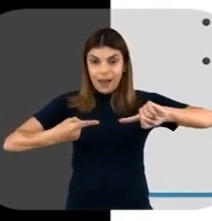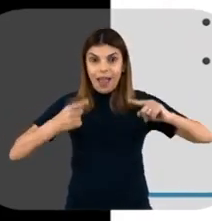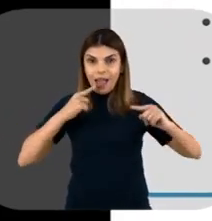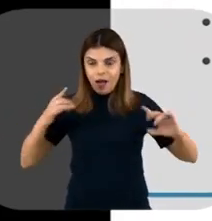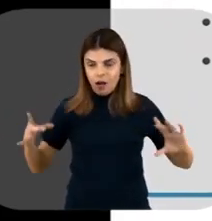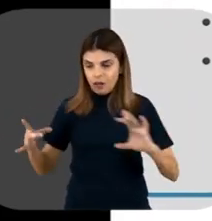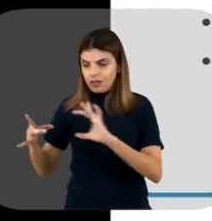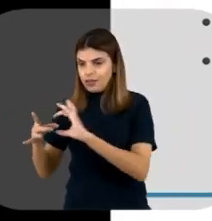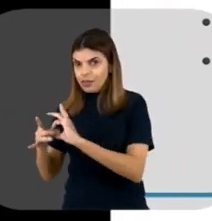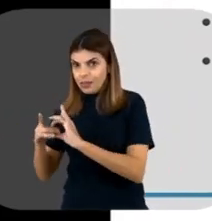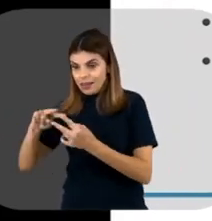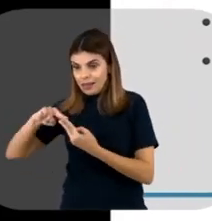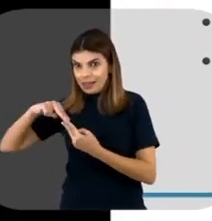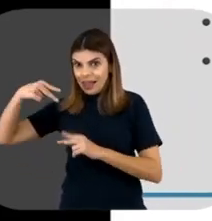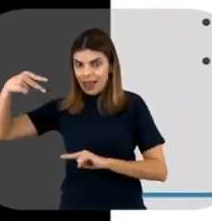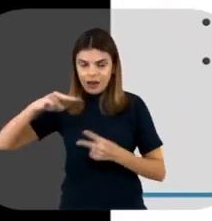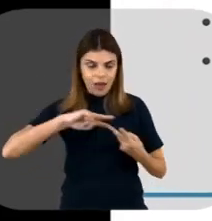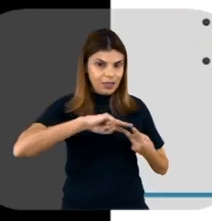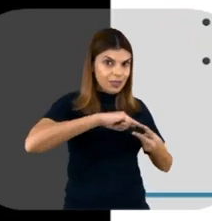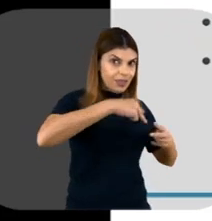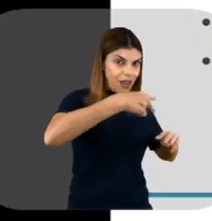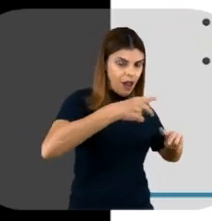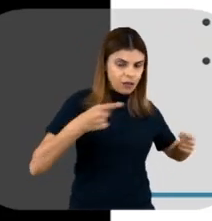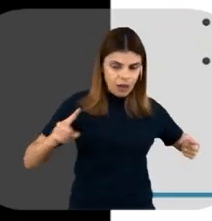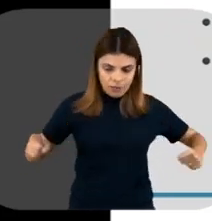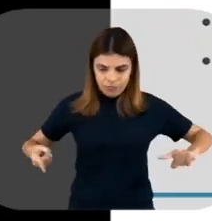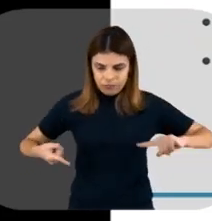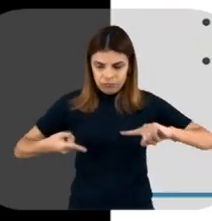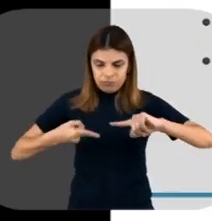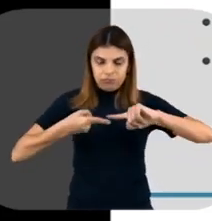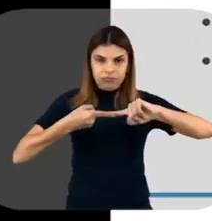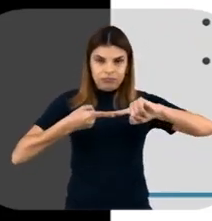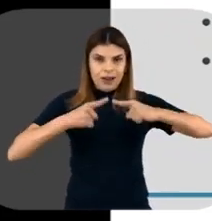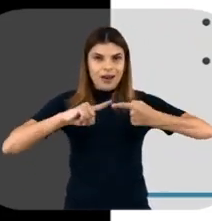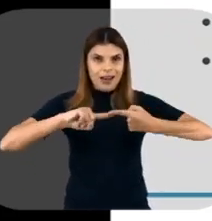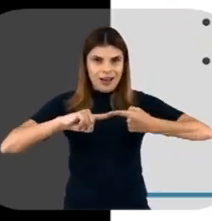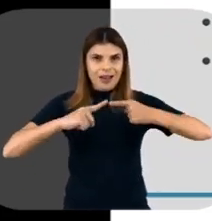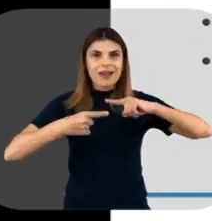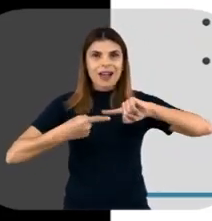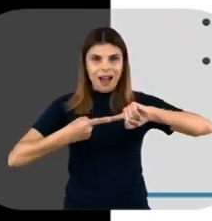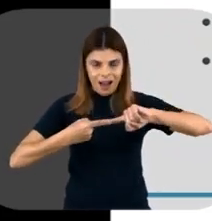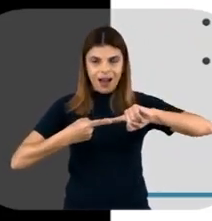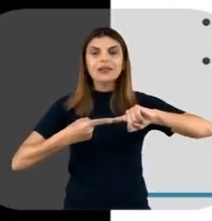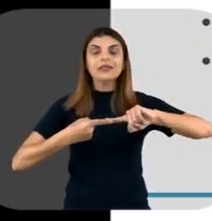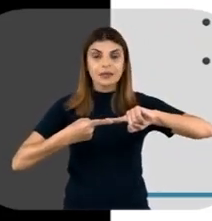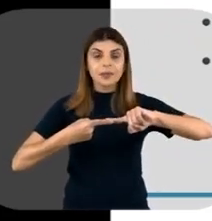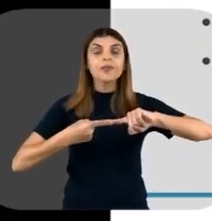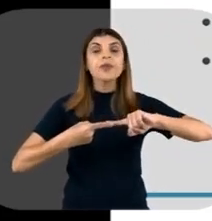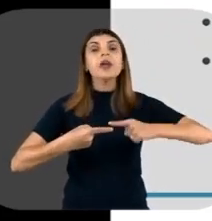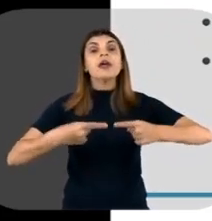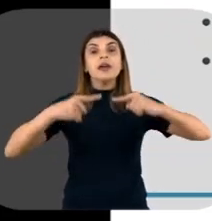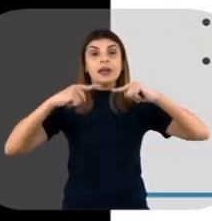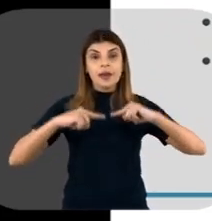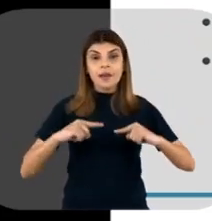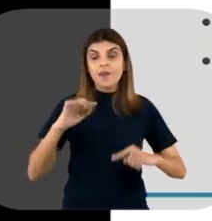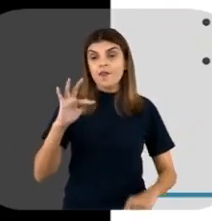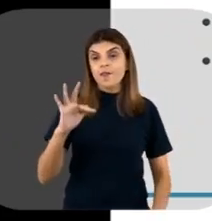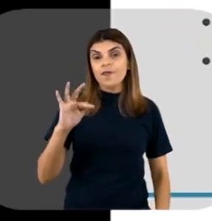ligação do DNA plasmidial com o inserto de DNA, né?